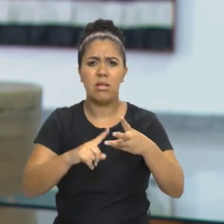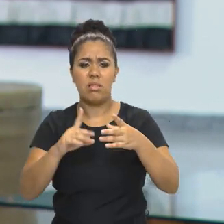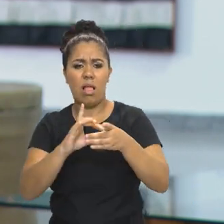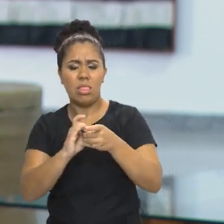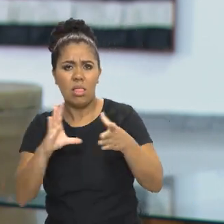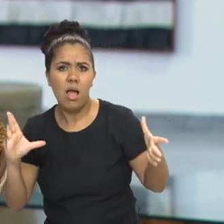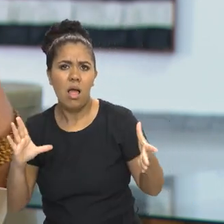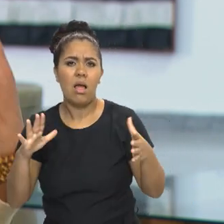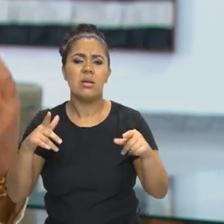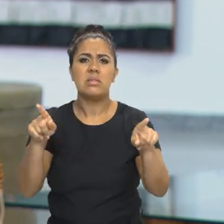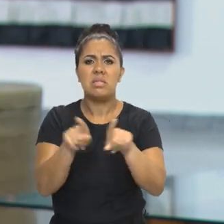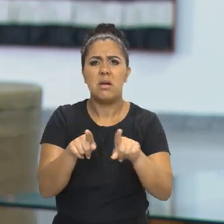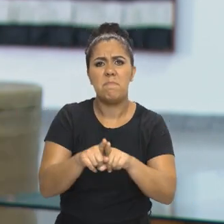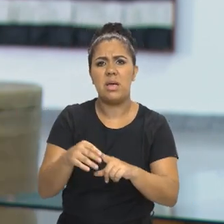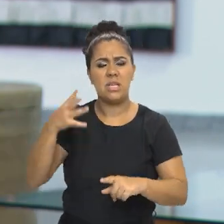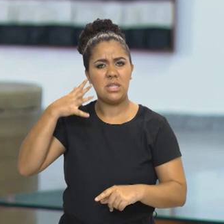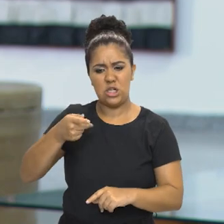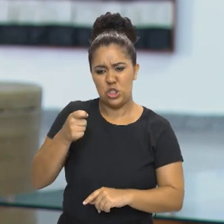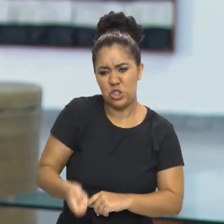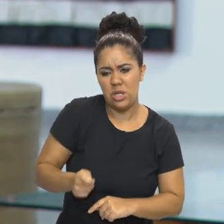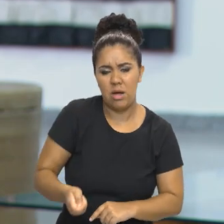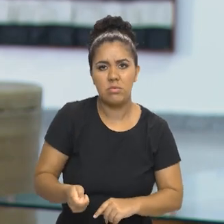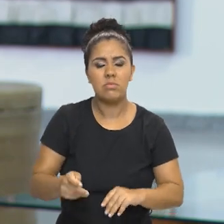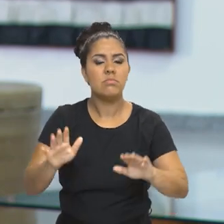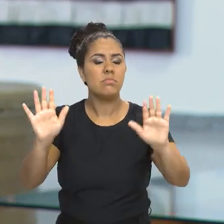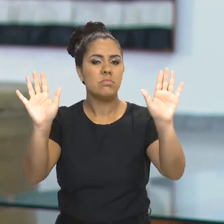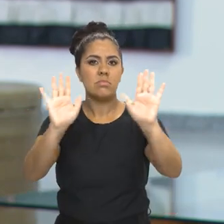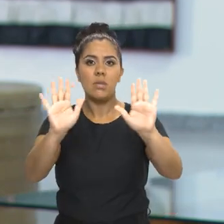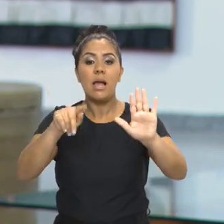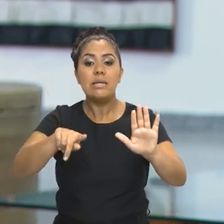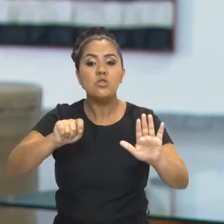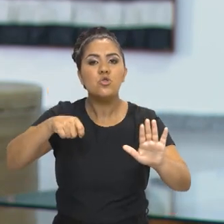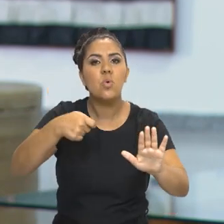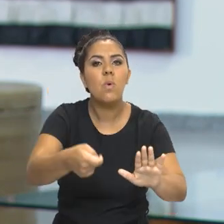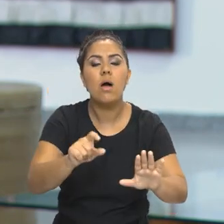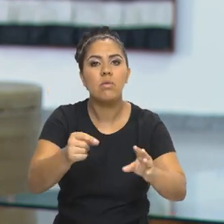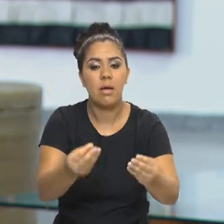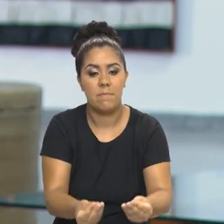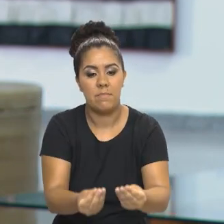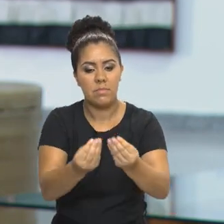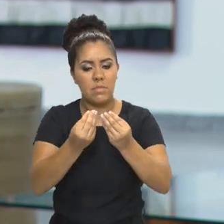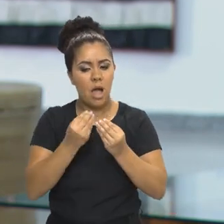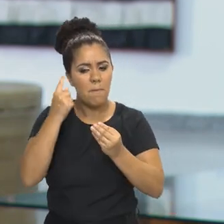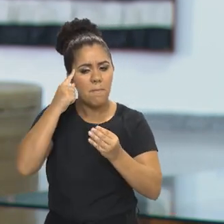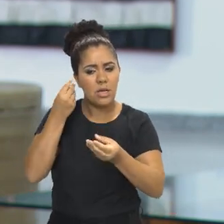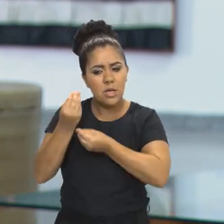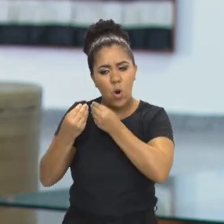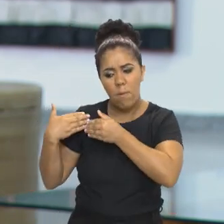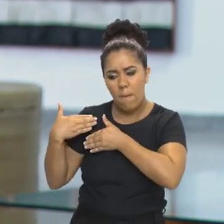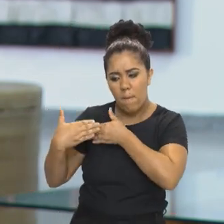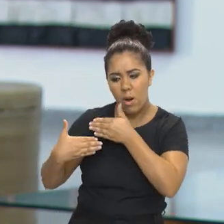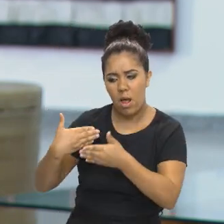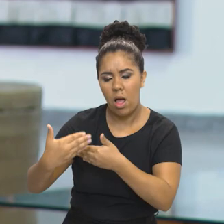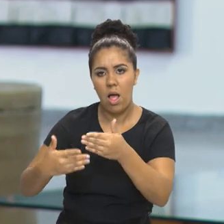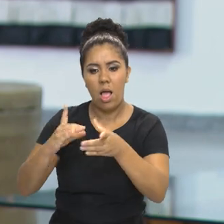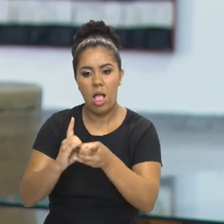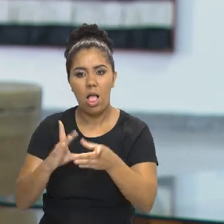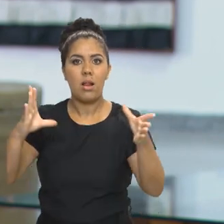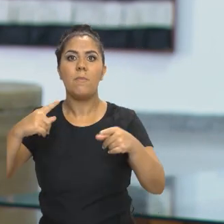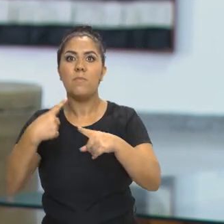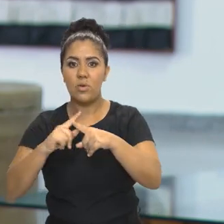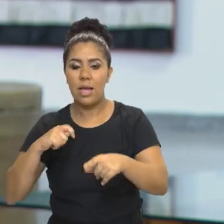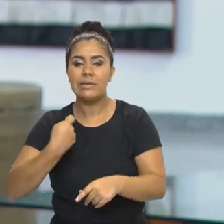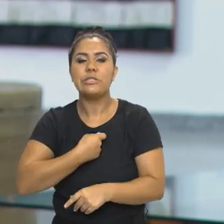nossa democracia, das ditaduras. Isso daí é o pano de fundo para a gente pensar os processos democráticos. E nós temos muitas